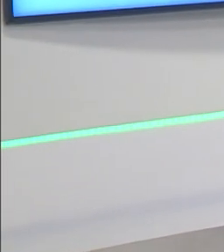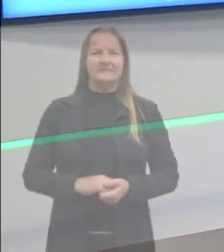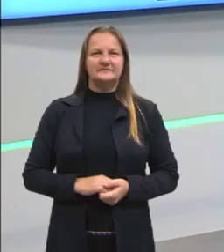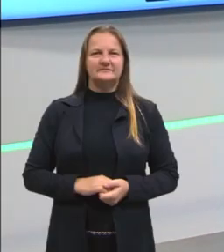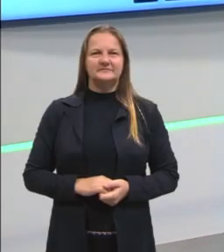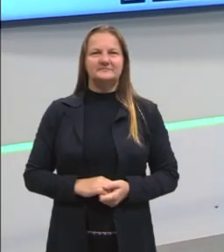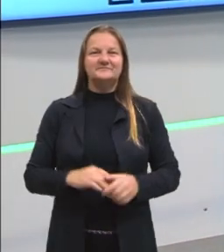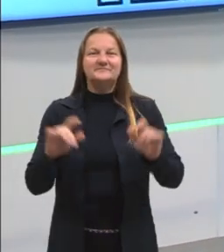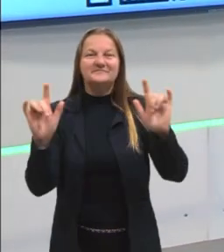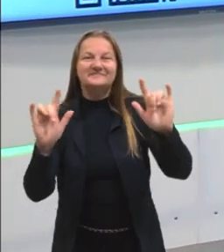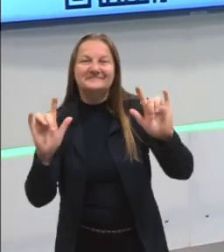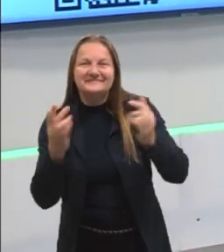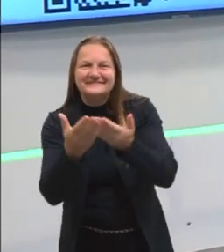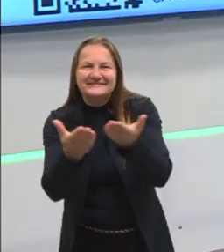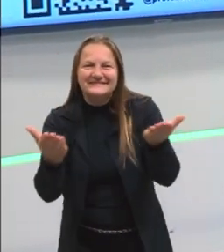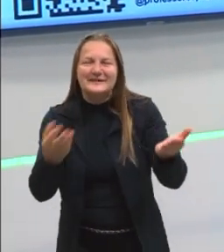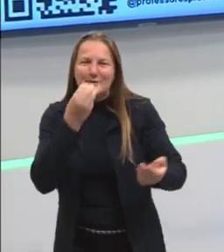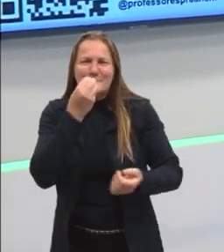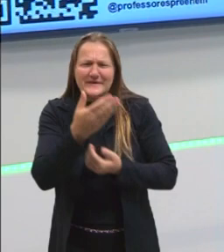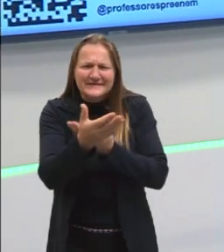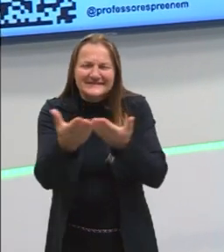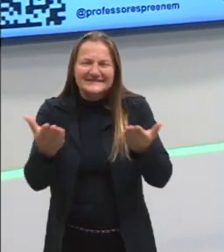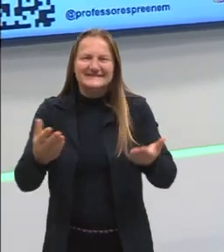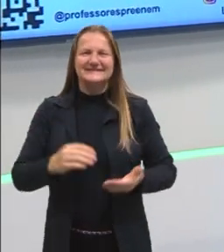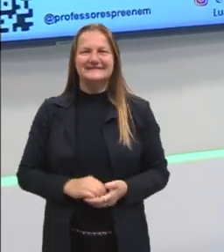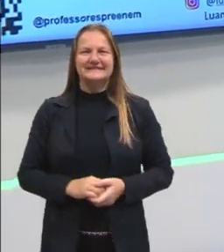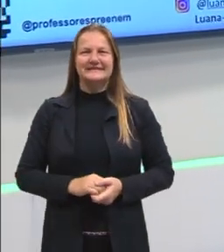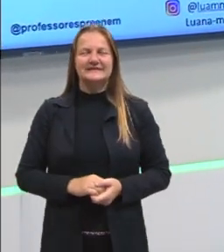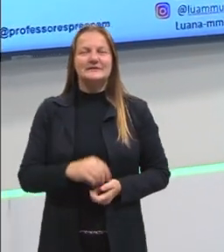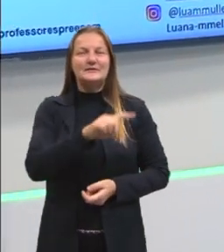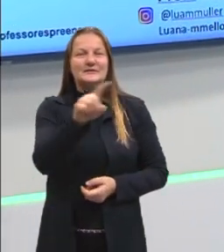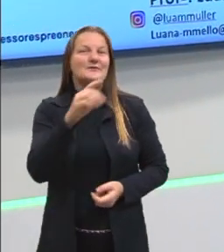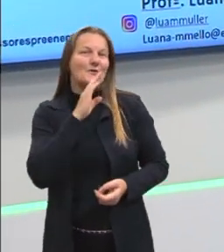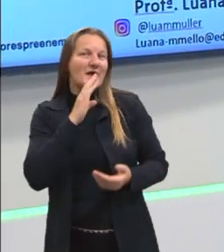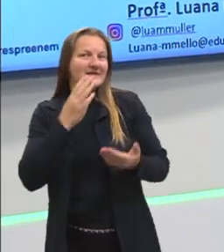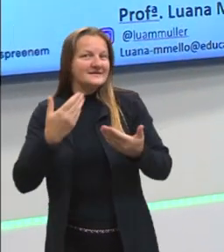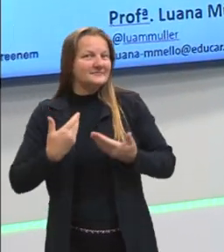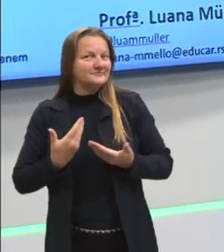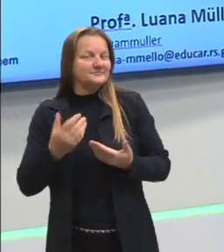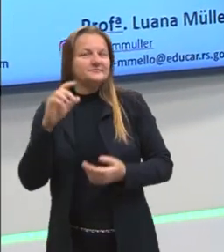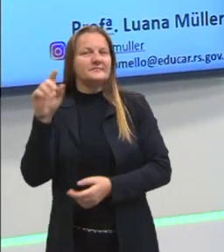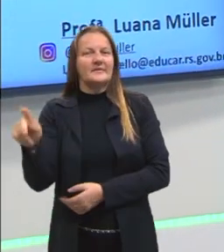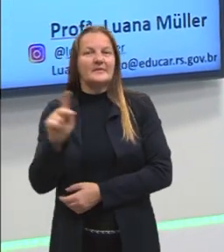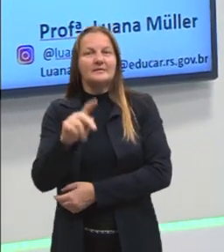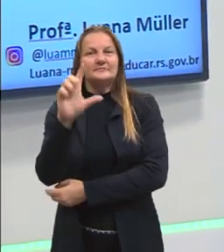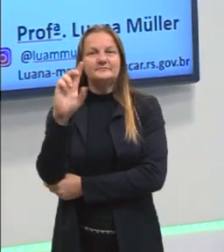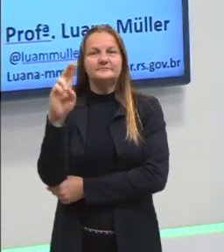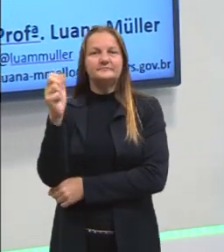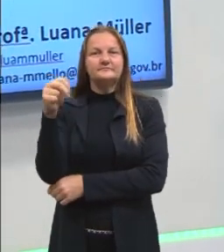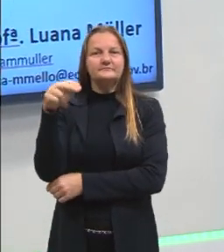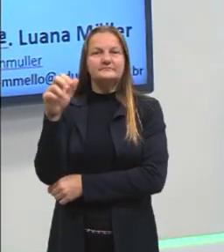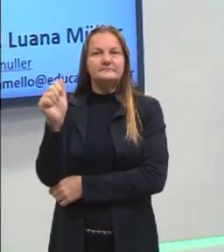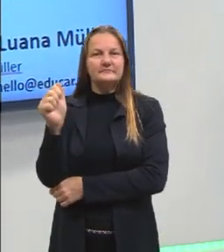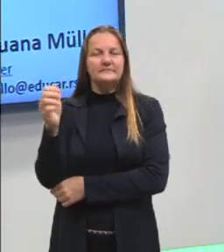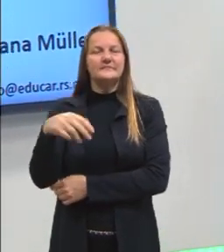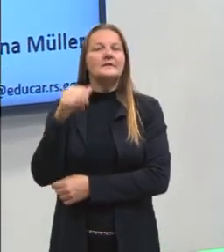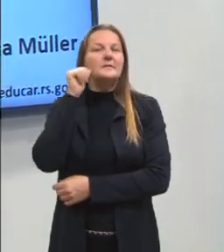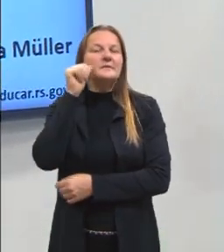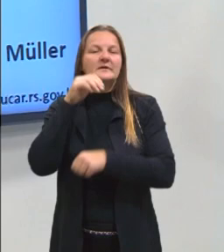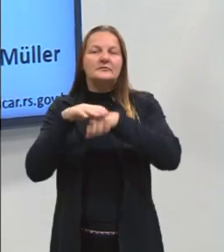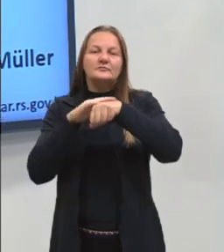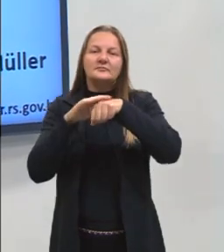E aí, pessoal, tudo bem com vocês? Vocês já me conhecem? Eu sou a professora Luana. Eu sou uma mulher